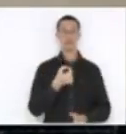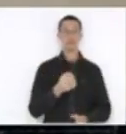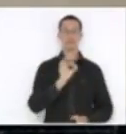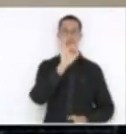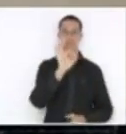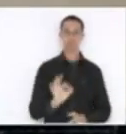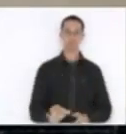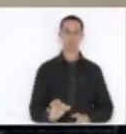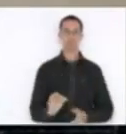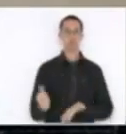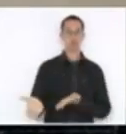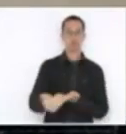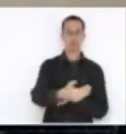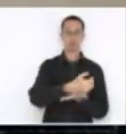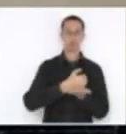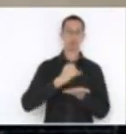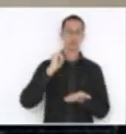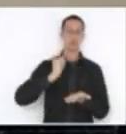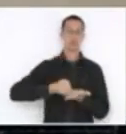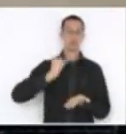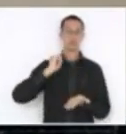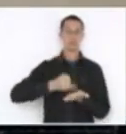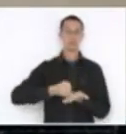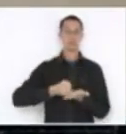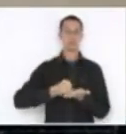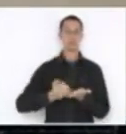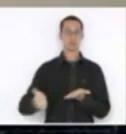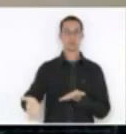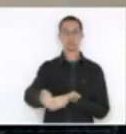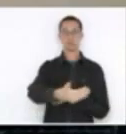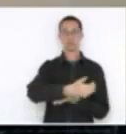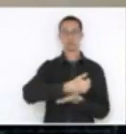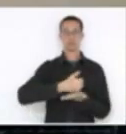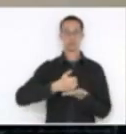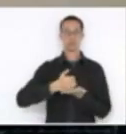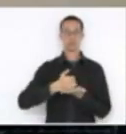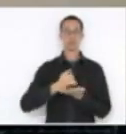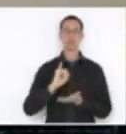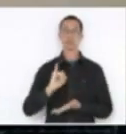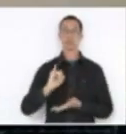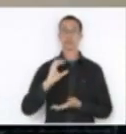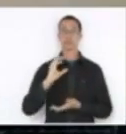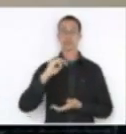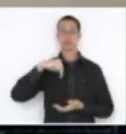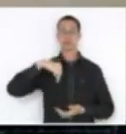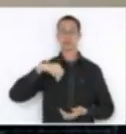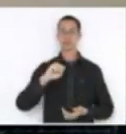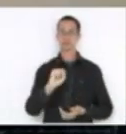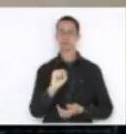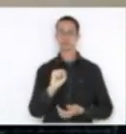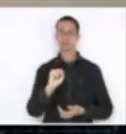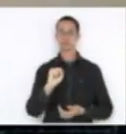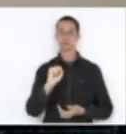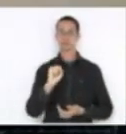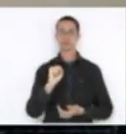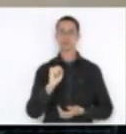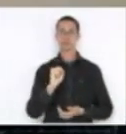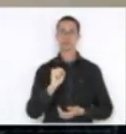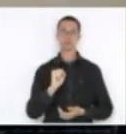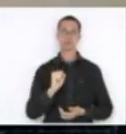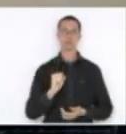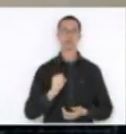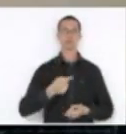imposto recolhido pelo sujeito passivo do ICMS em favor do CITEC. Em